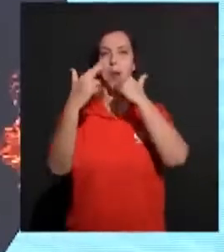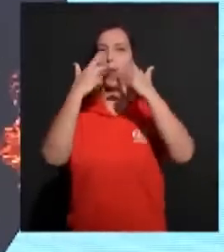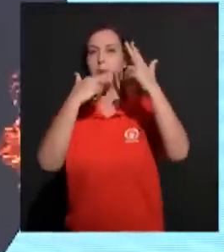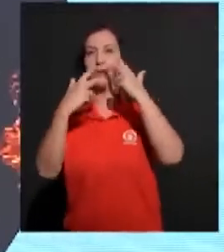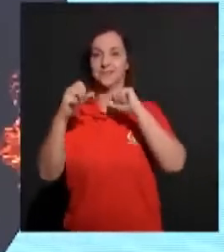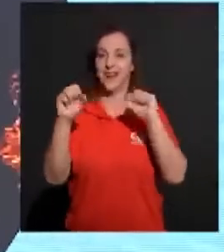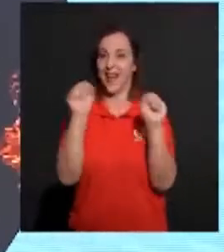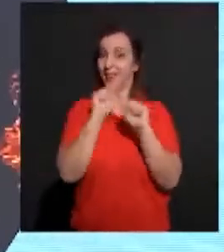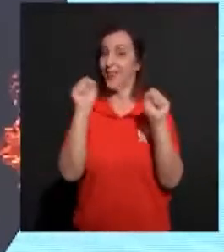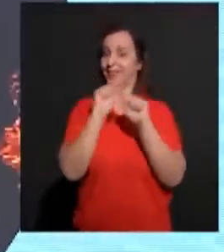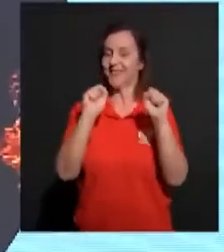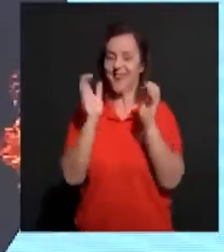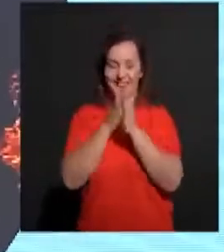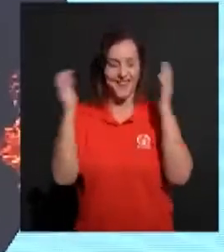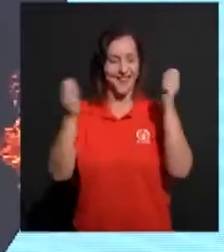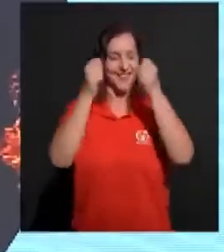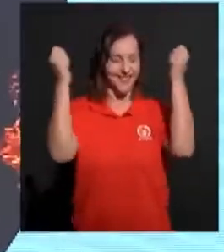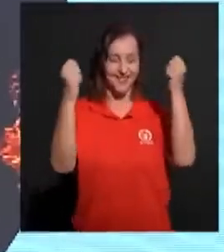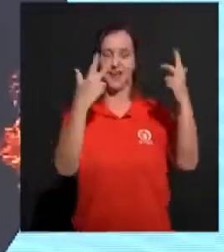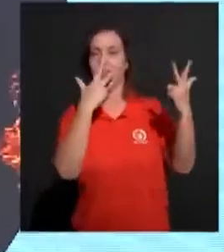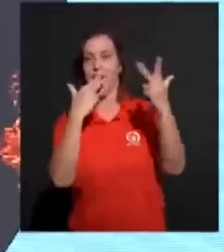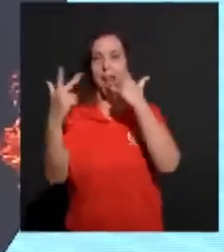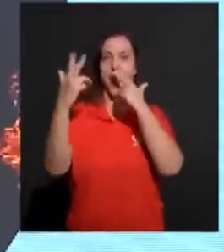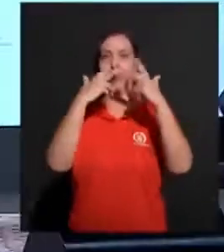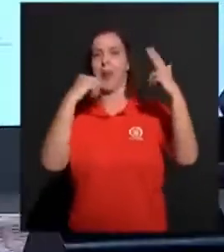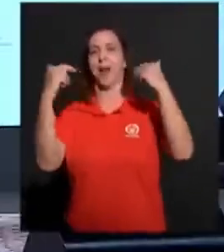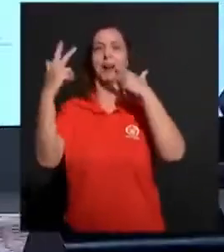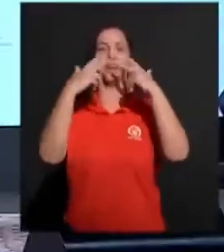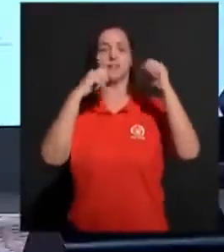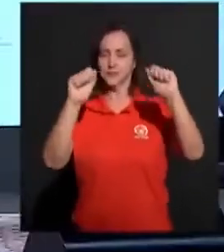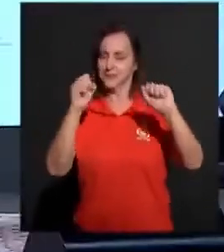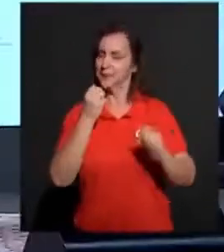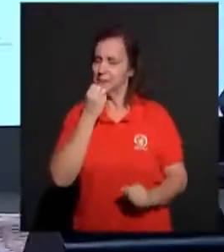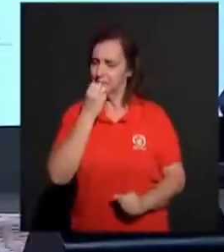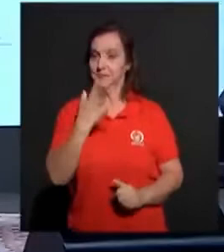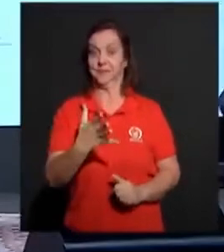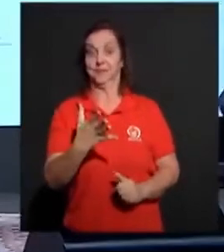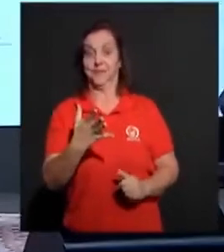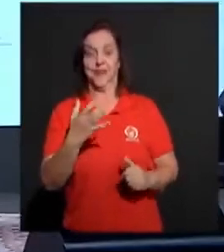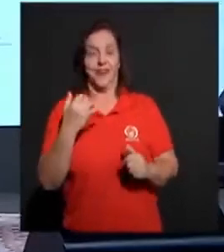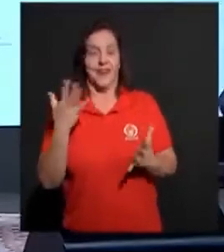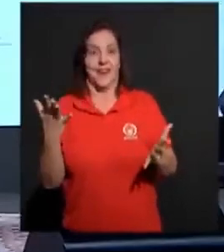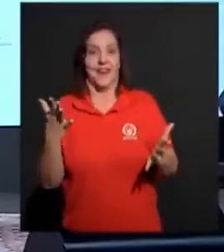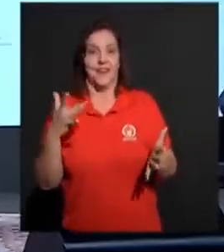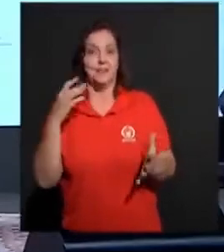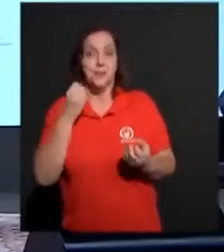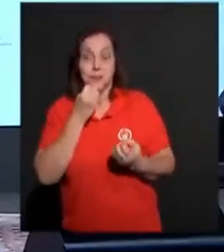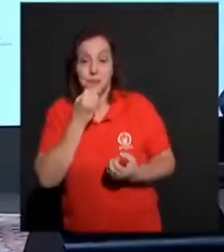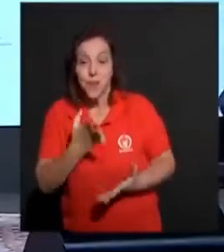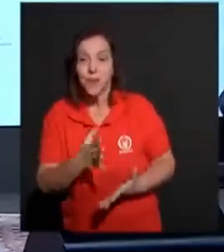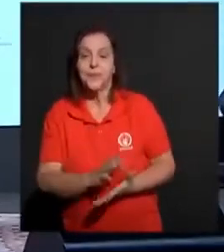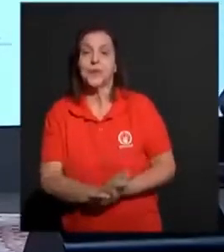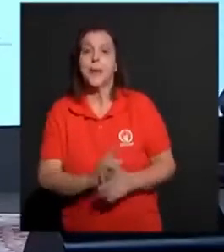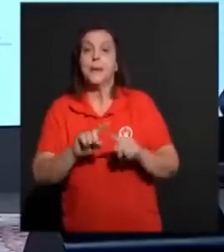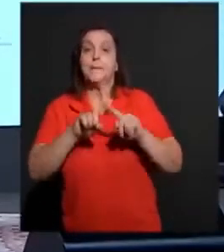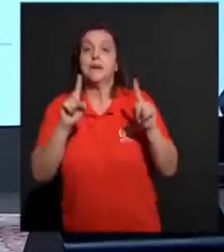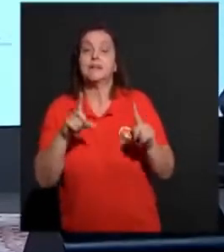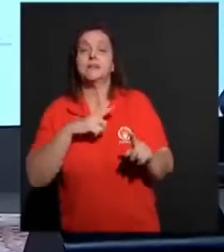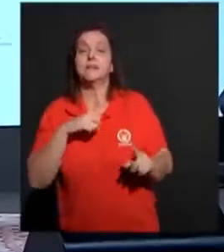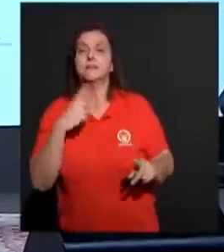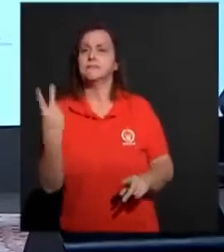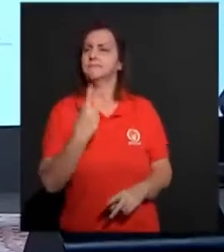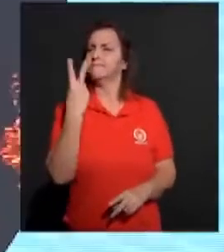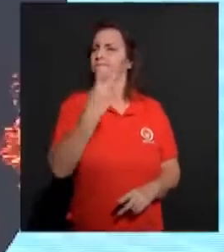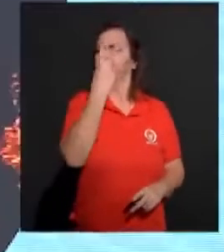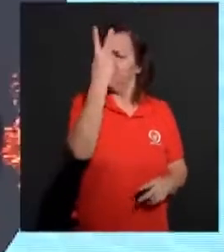nós amamos falar em línguas. Aleluia! Amamos! Mas havia uma valorização muito grande. Havia uma